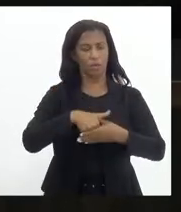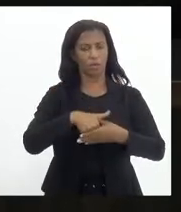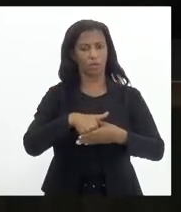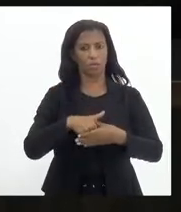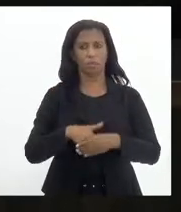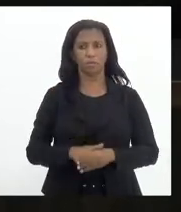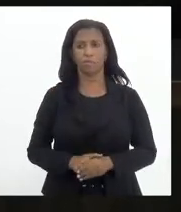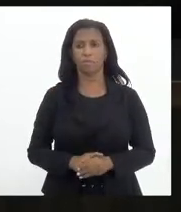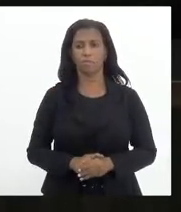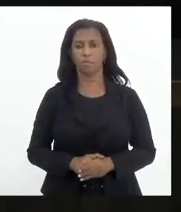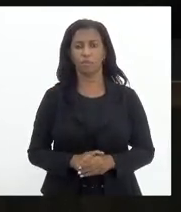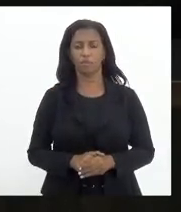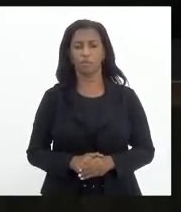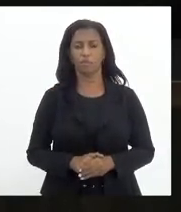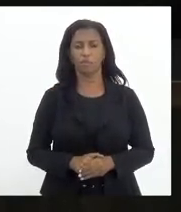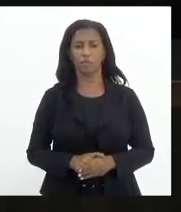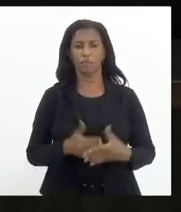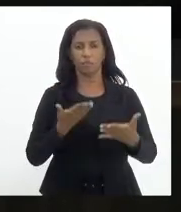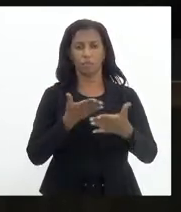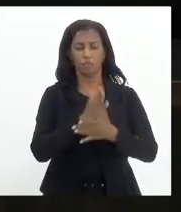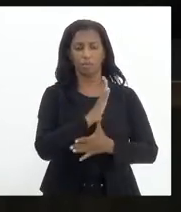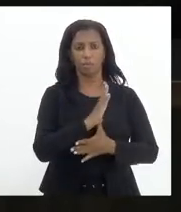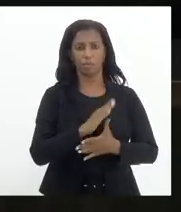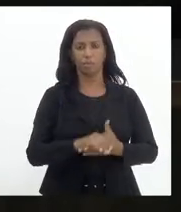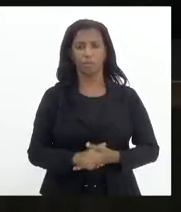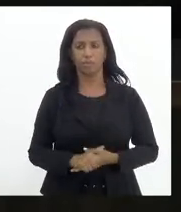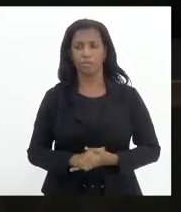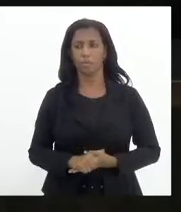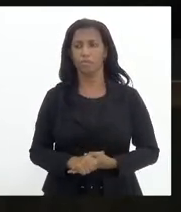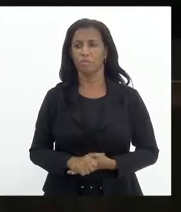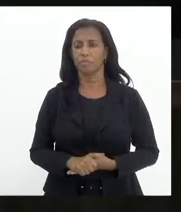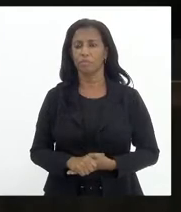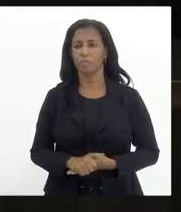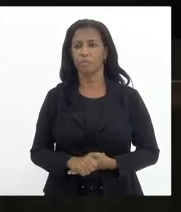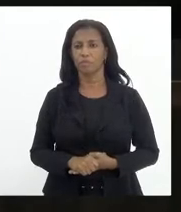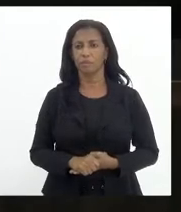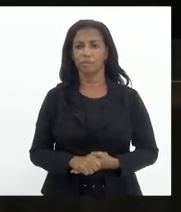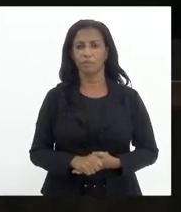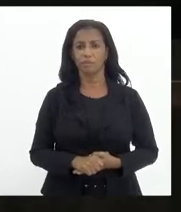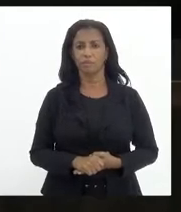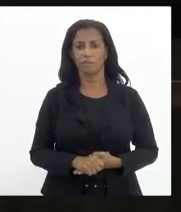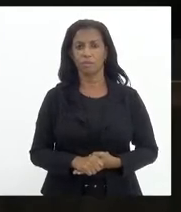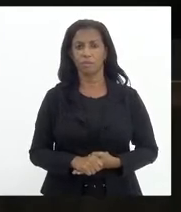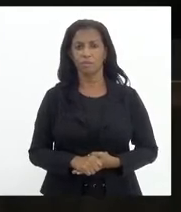Os senhores que aprovam, permaneçam como estão. Aprovado. Vai a autógrafo.